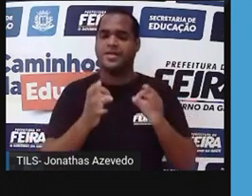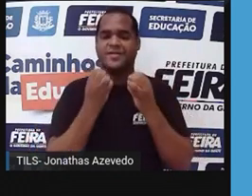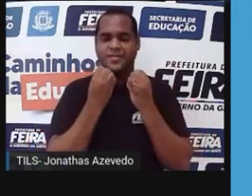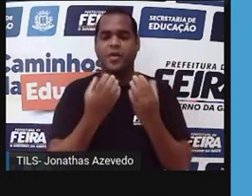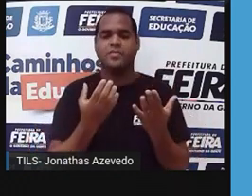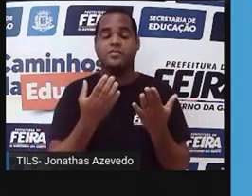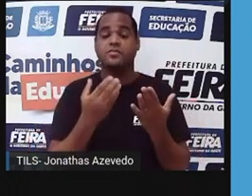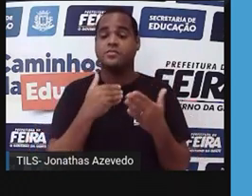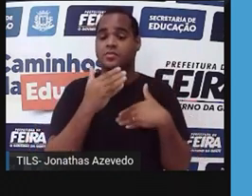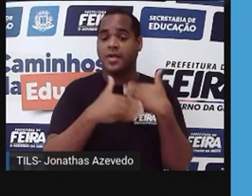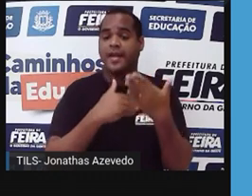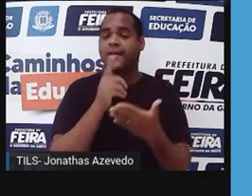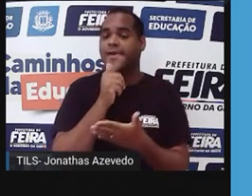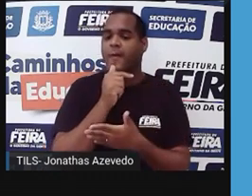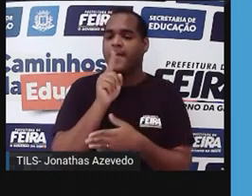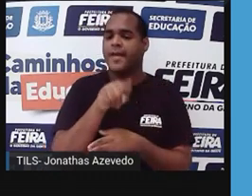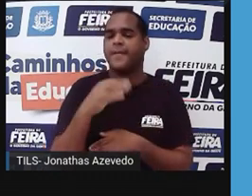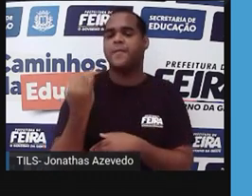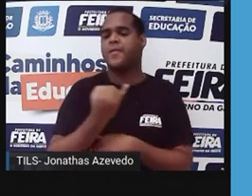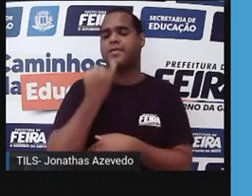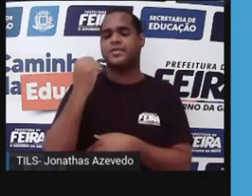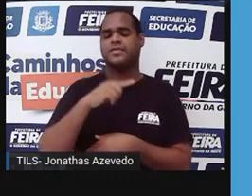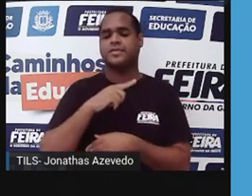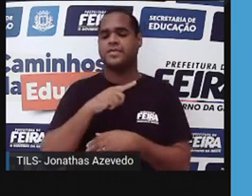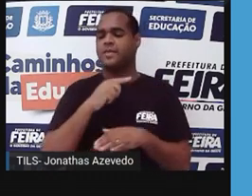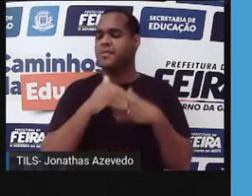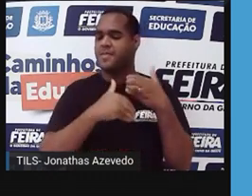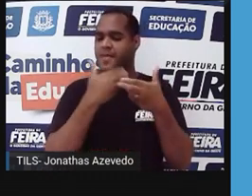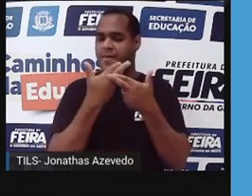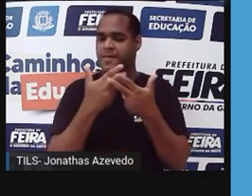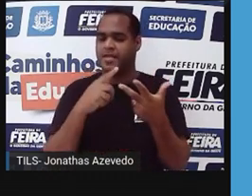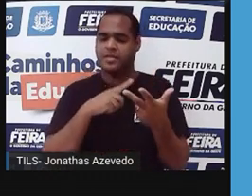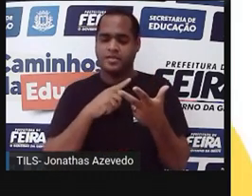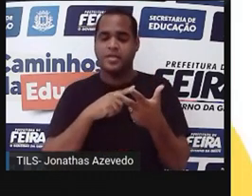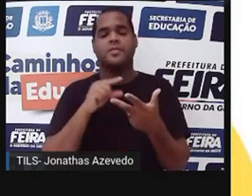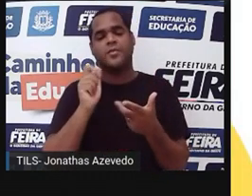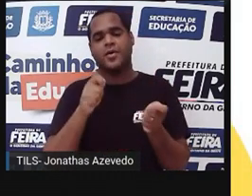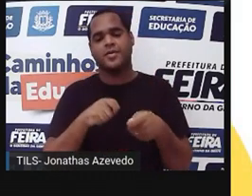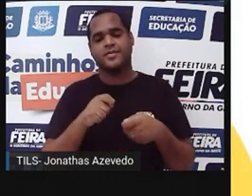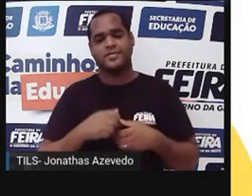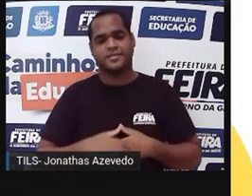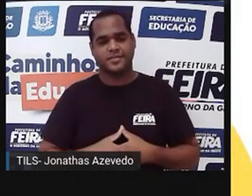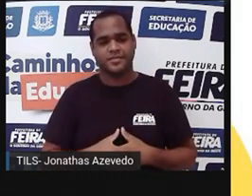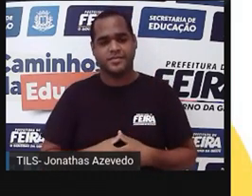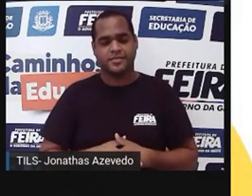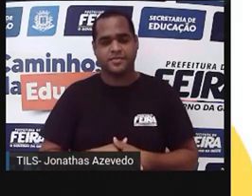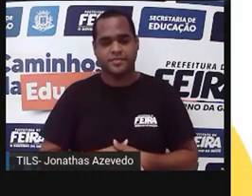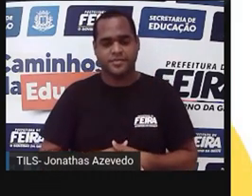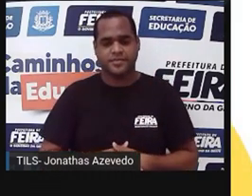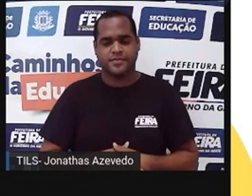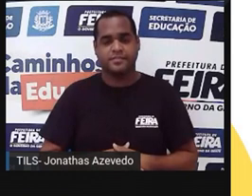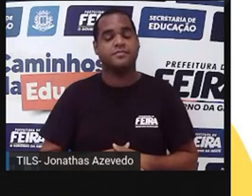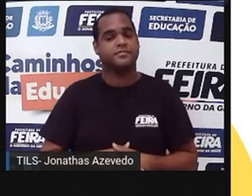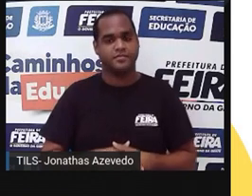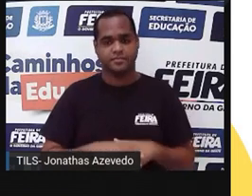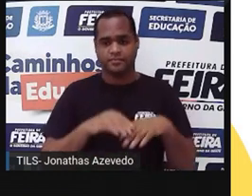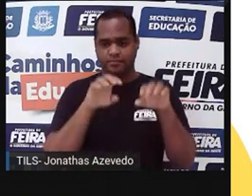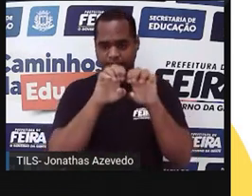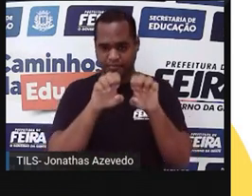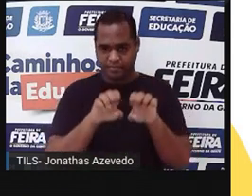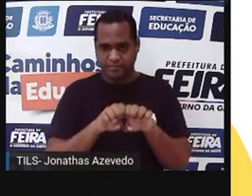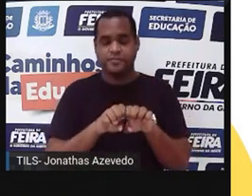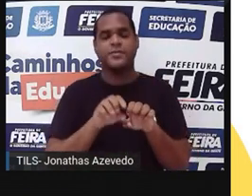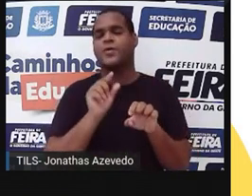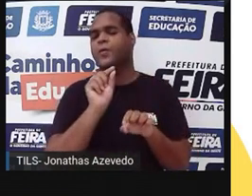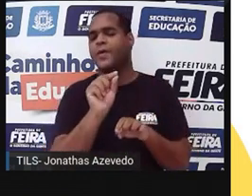Por que que essa água é tão importante nesse processo de reprodução dessas plantas? Como é a estrutura dessas